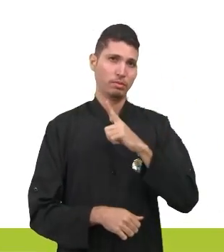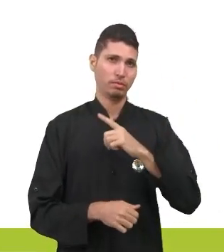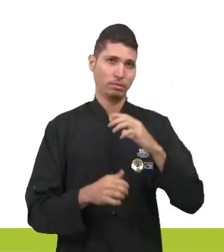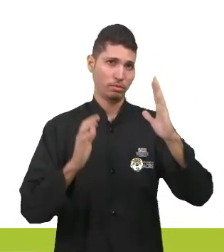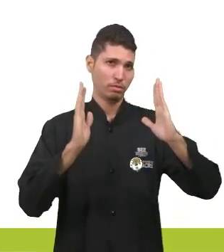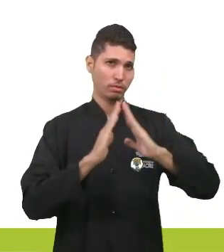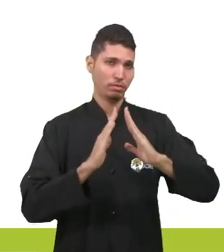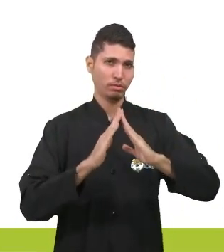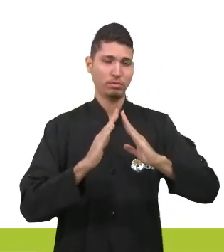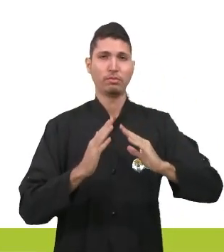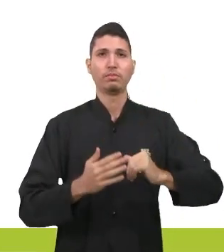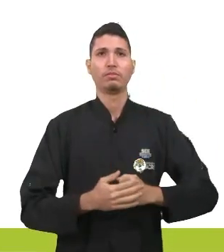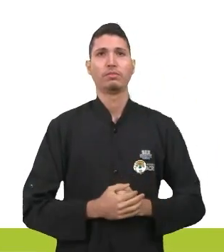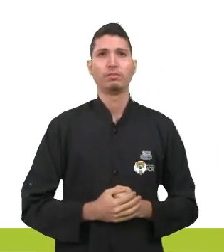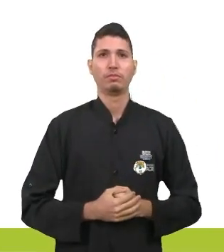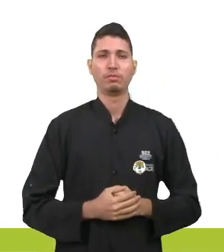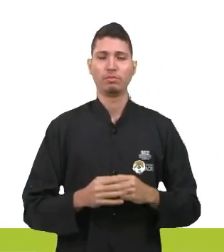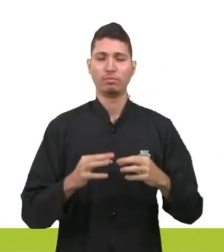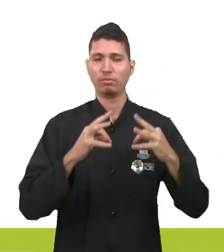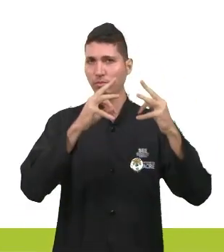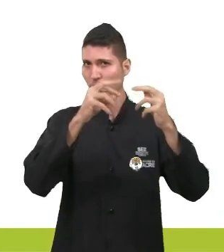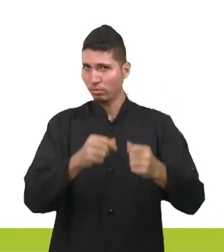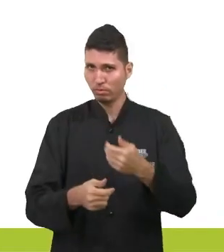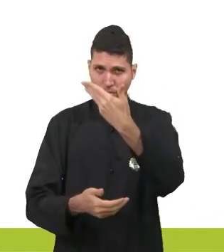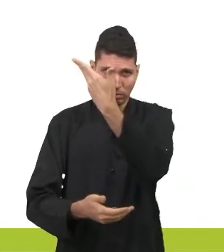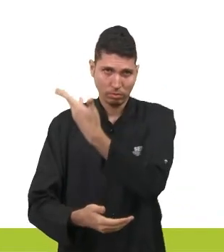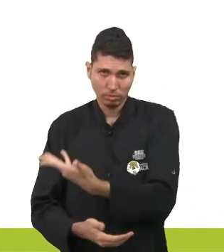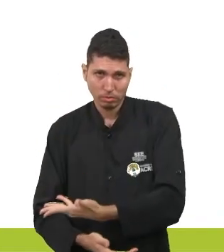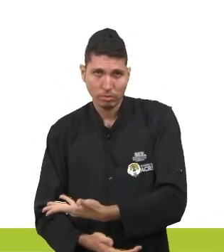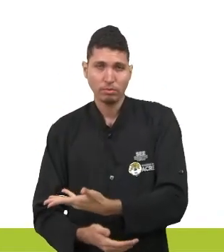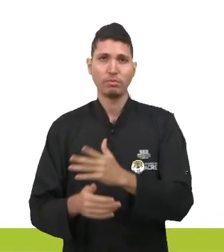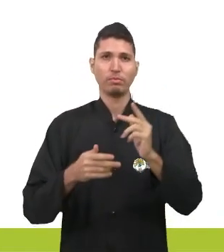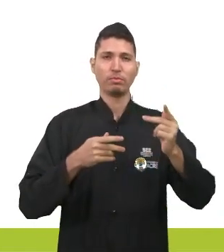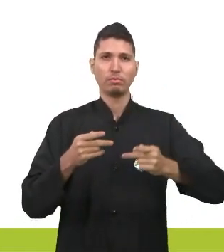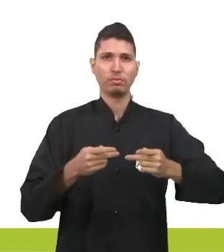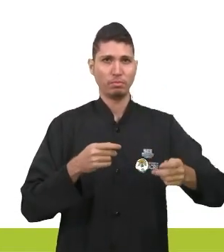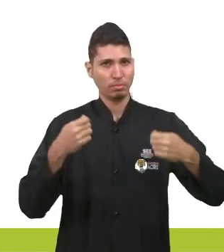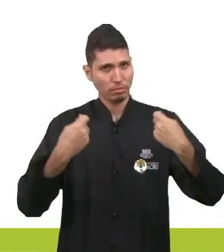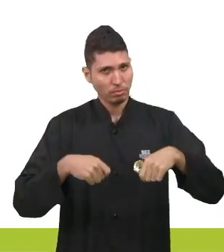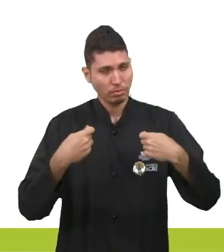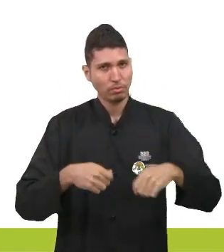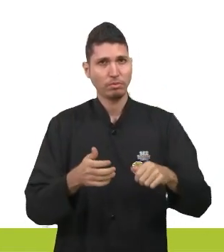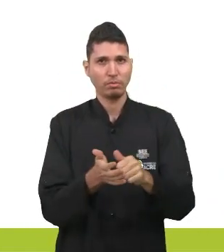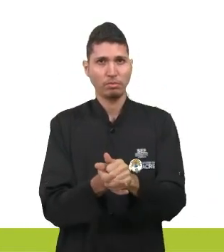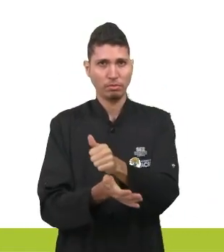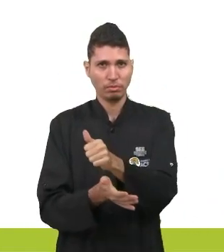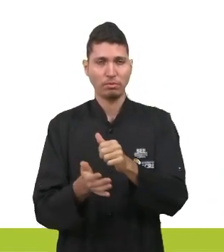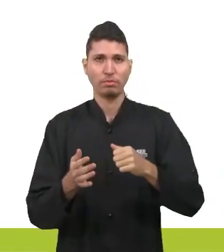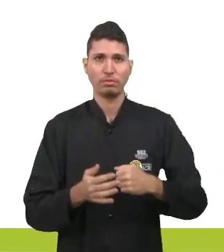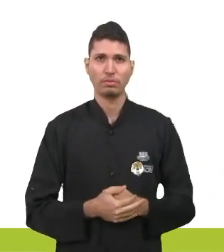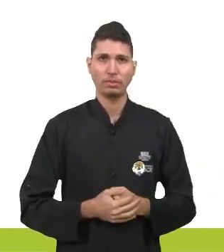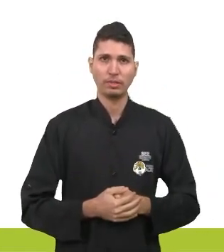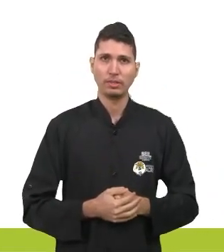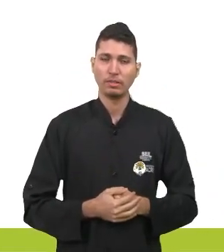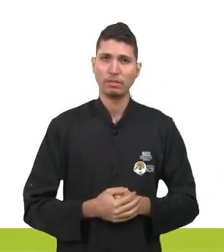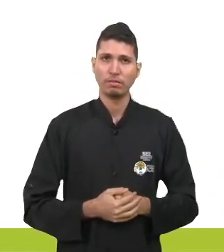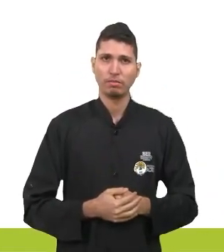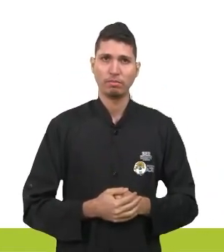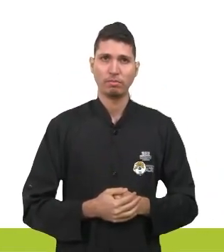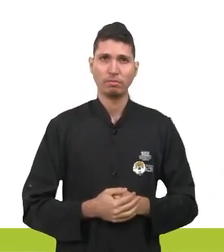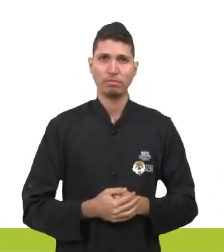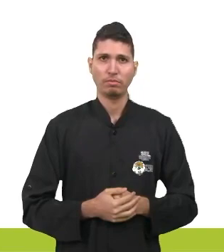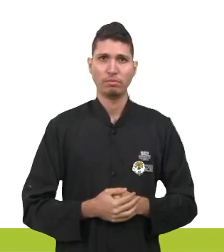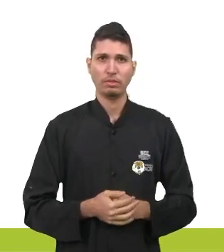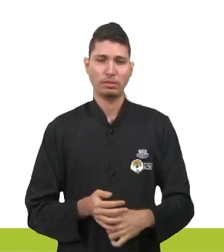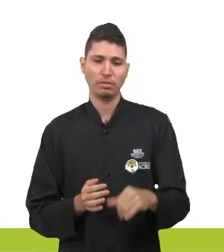Observe, são todos planos, projetos que dependem de ação. Você não constitui uma família só no